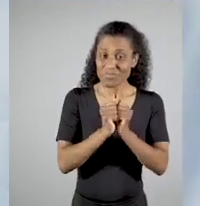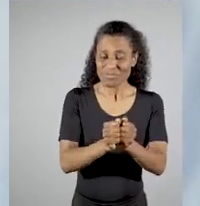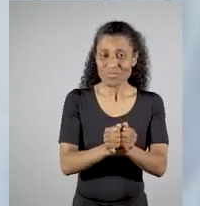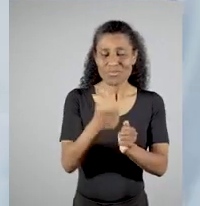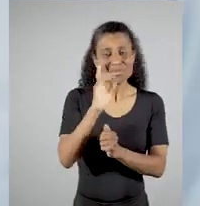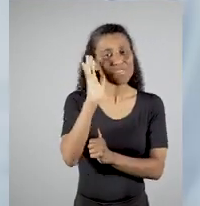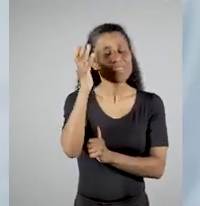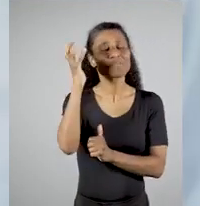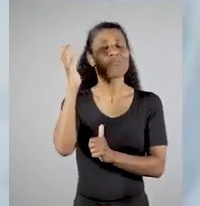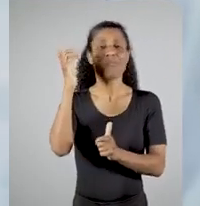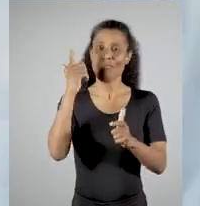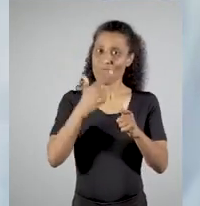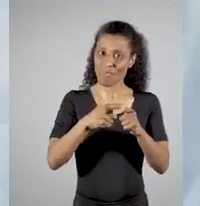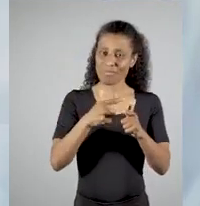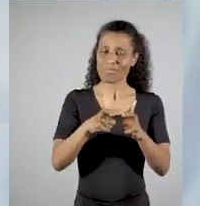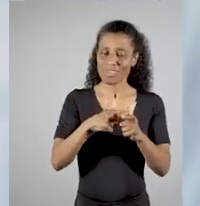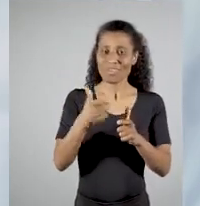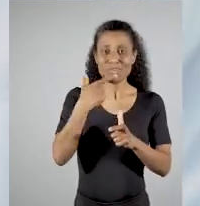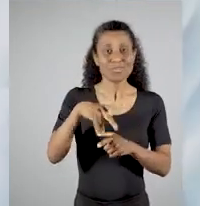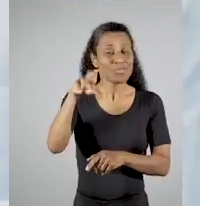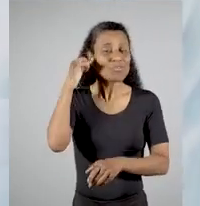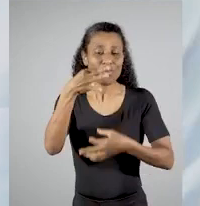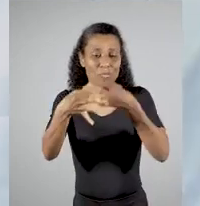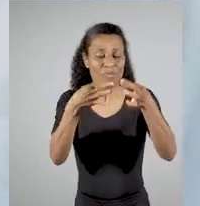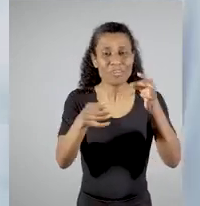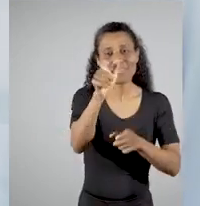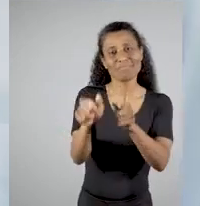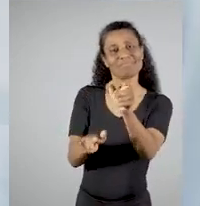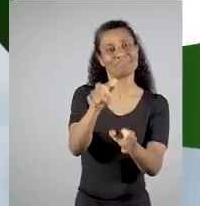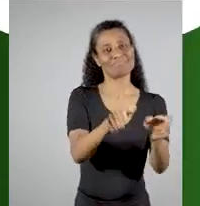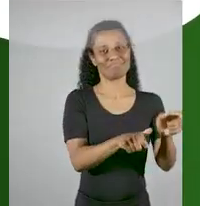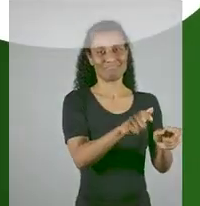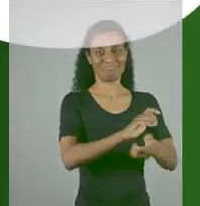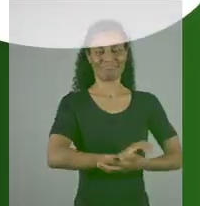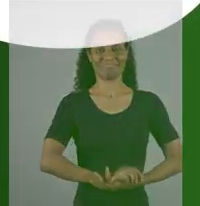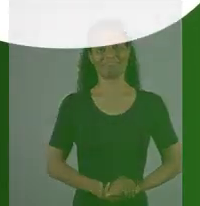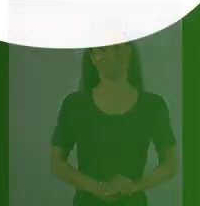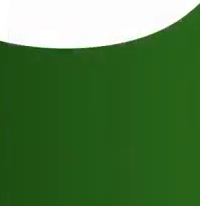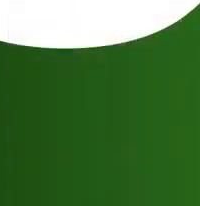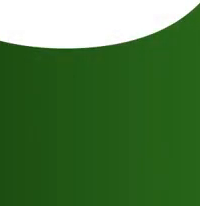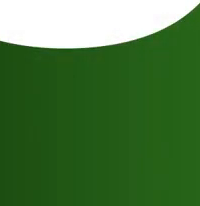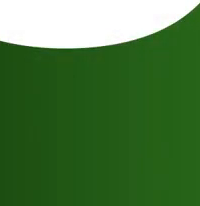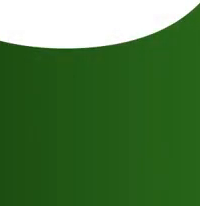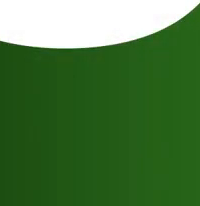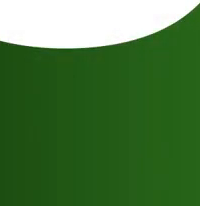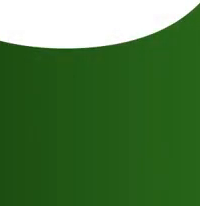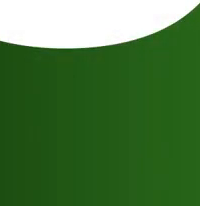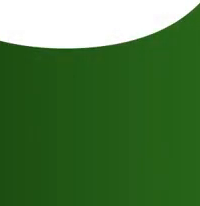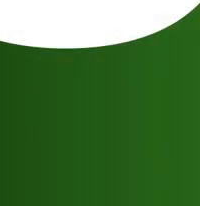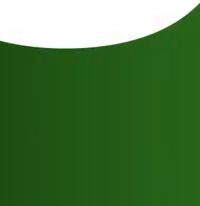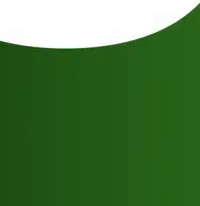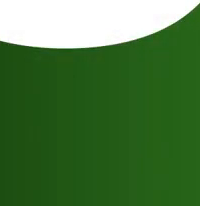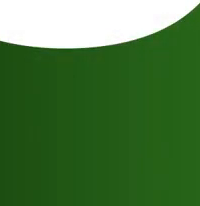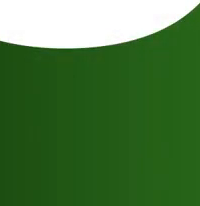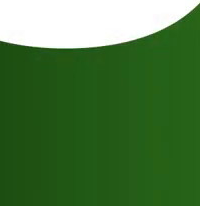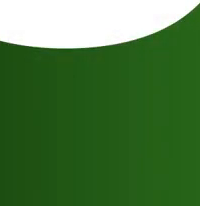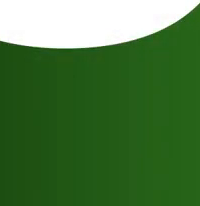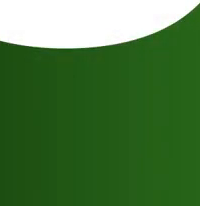gente tá junto pra buscar essa solução e construir ouvindo as pessoas. Alegre tem solução tá tá